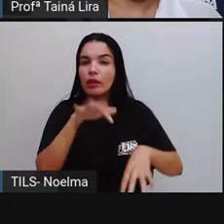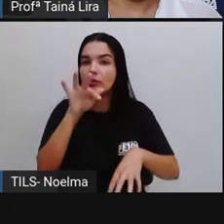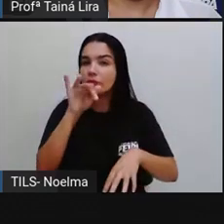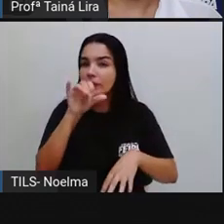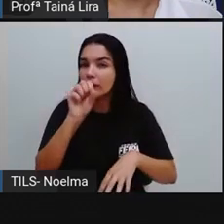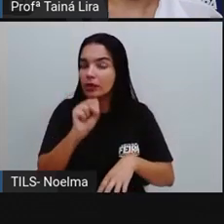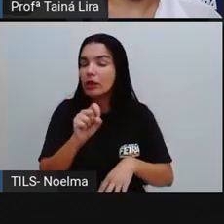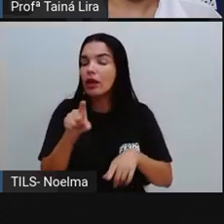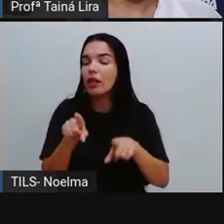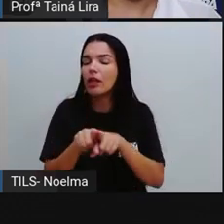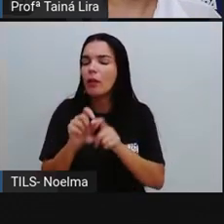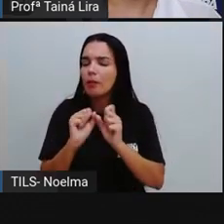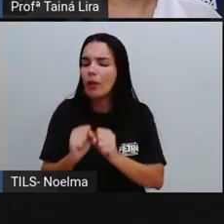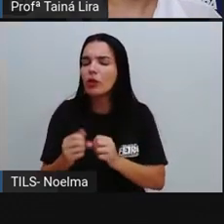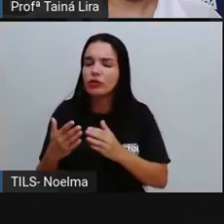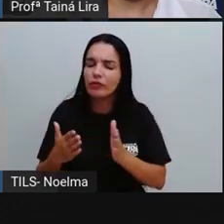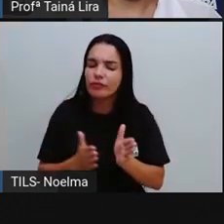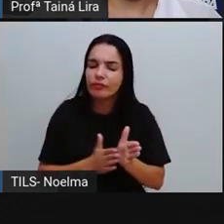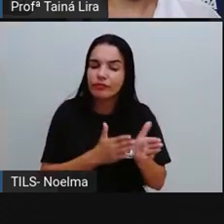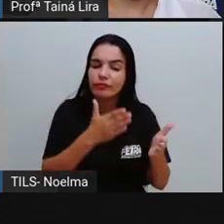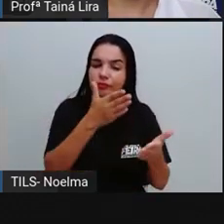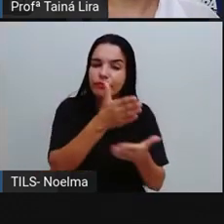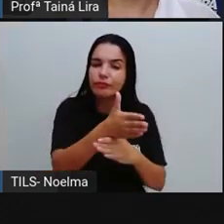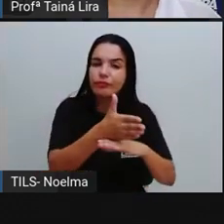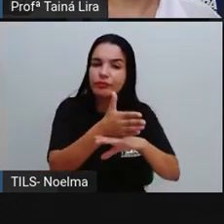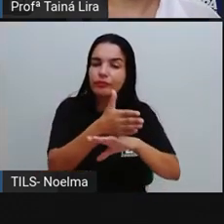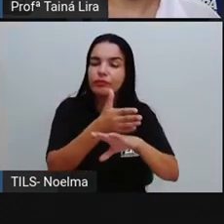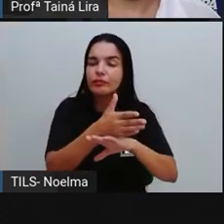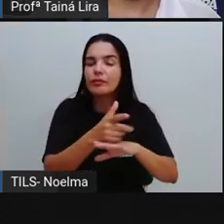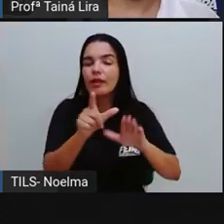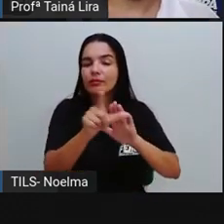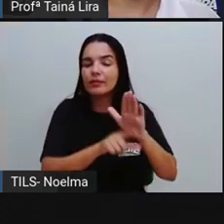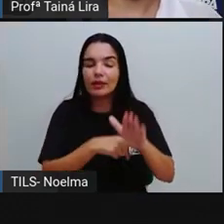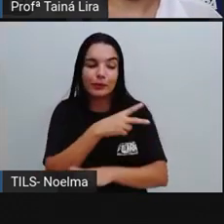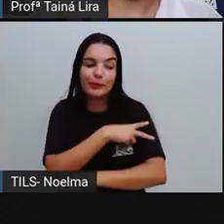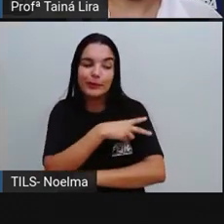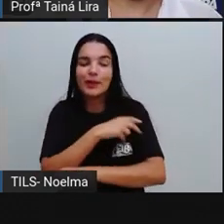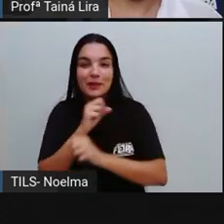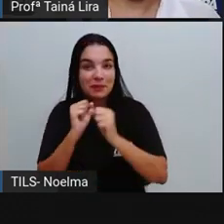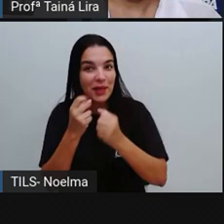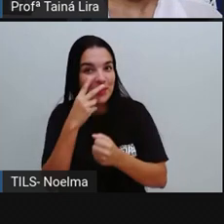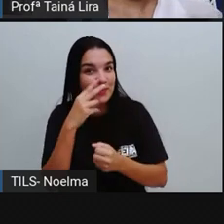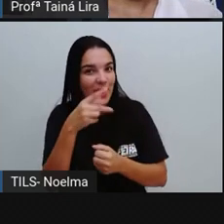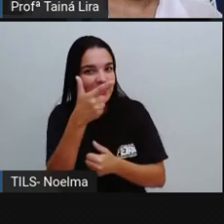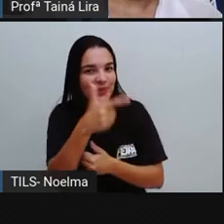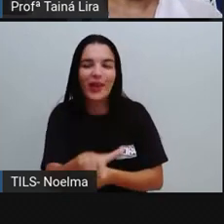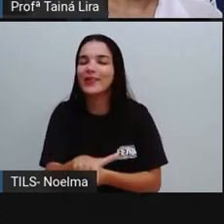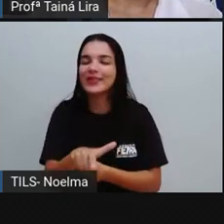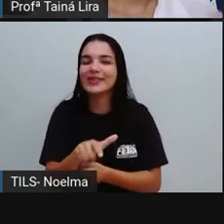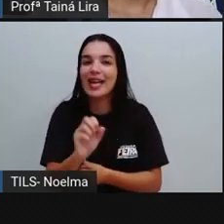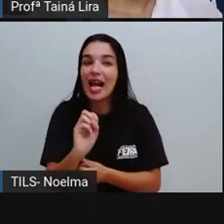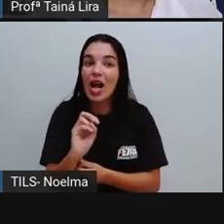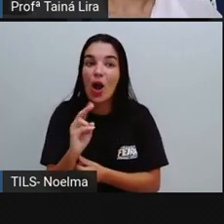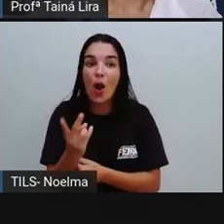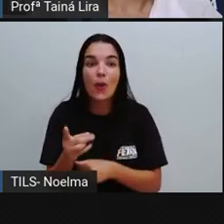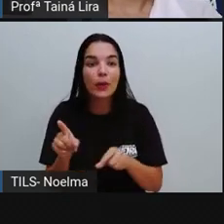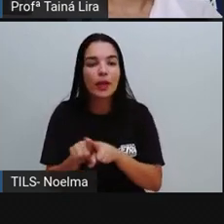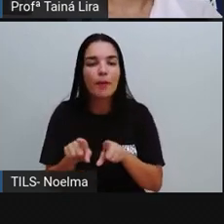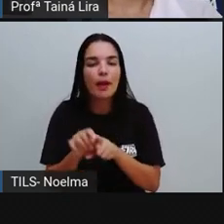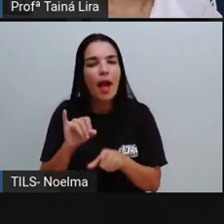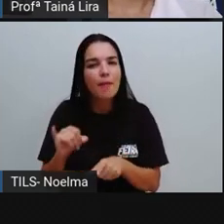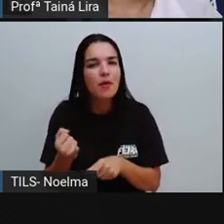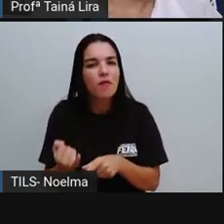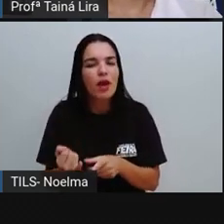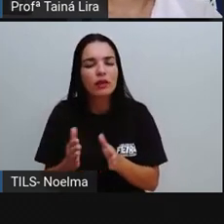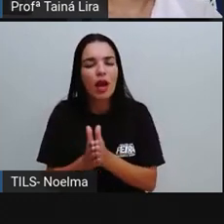no YouTube, Então corre lá, Vai na playlist do segundo ano, Assiste a aula novamente, Ou aproveita